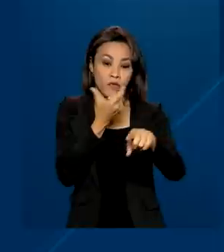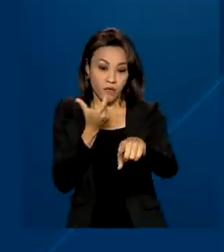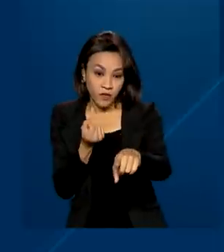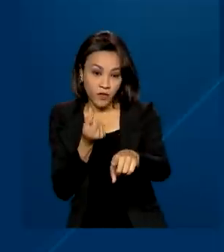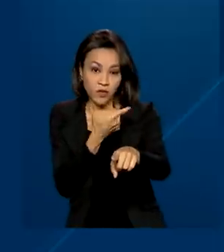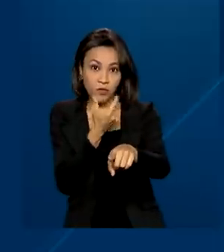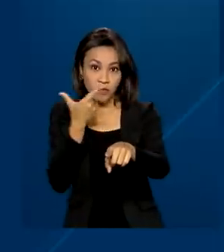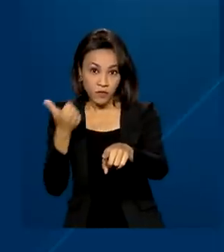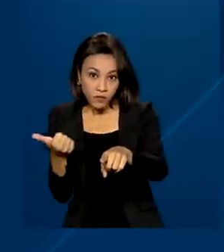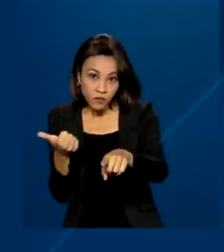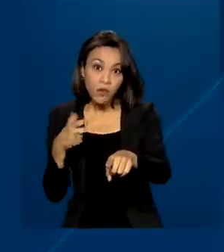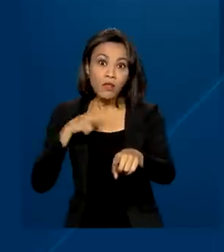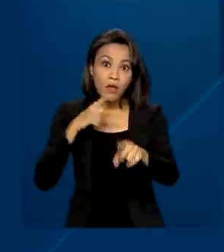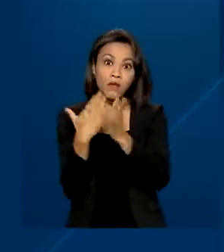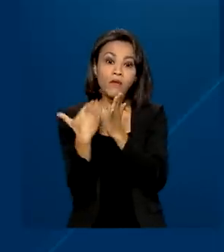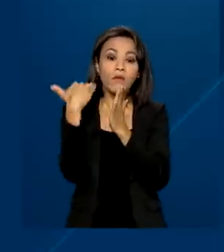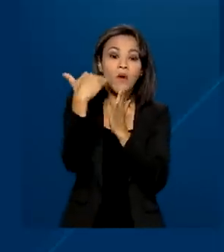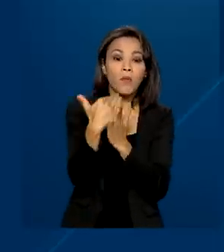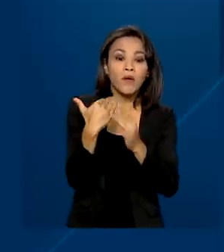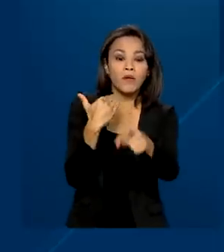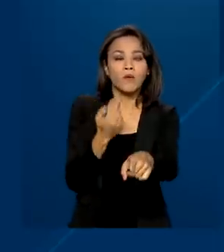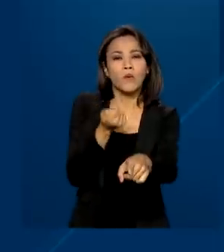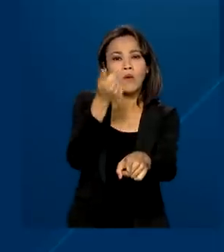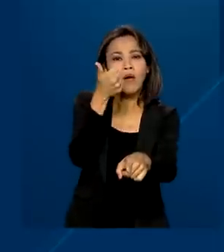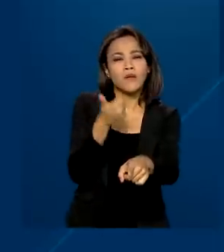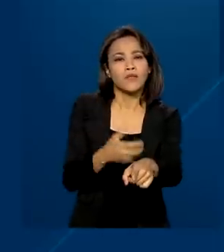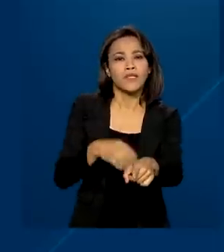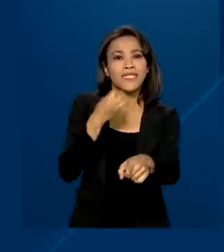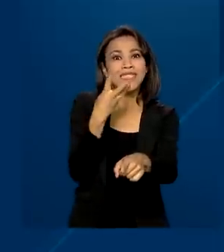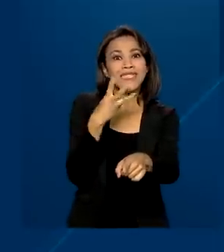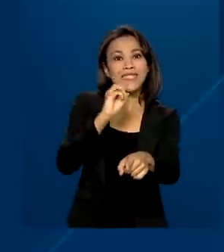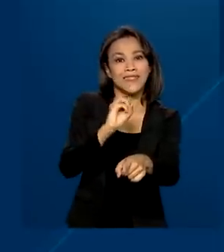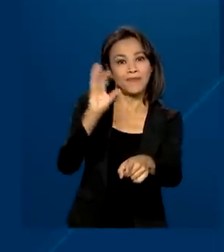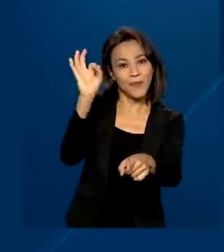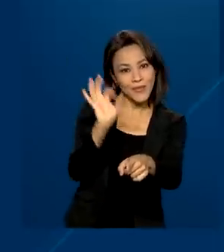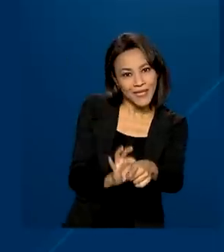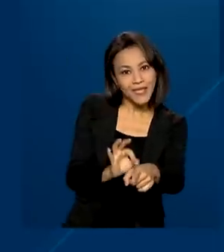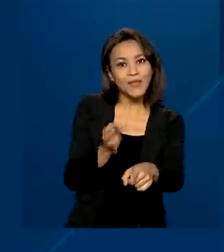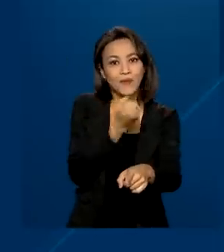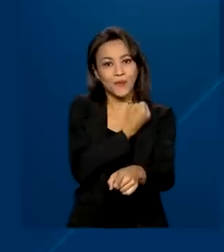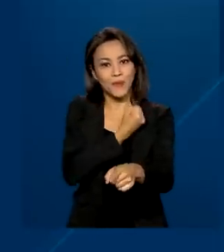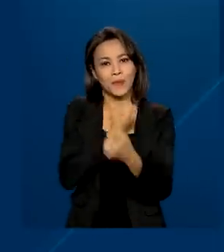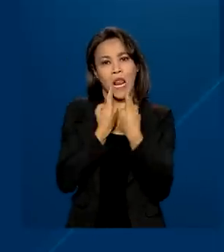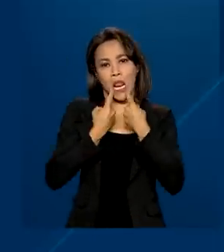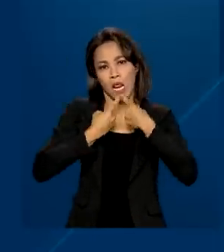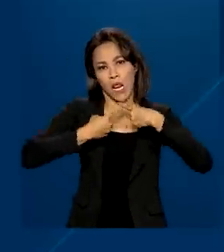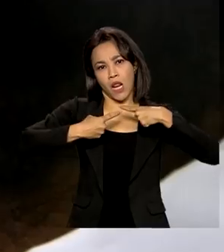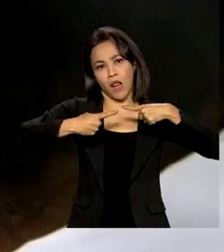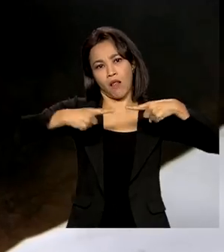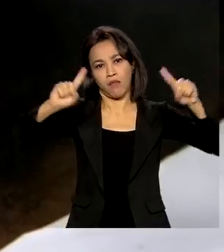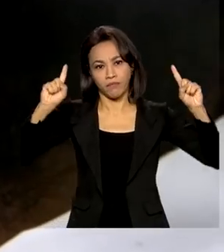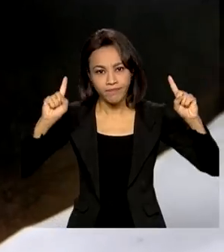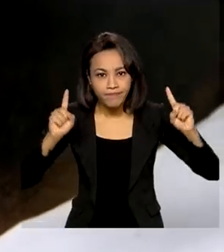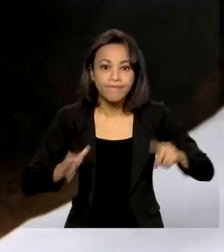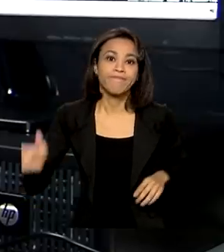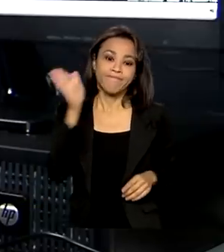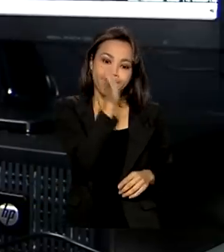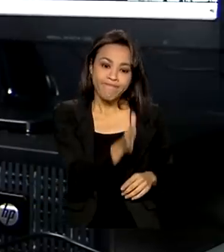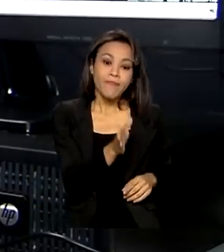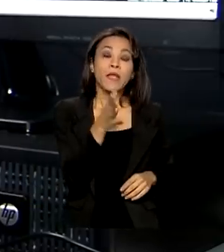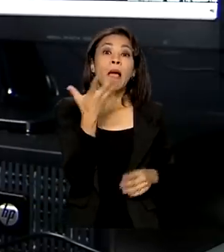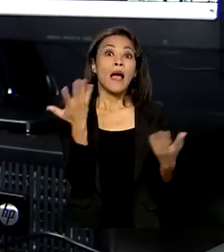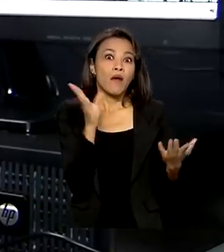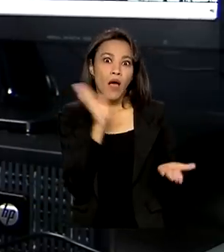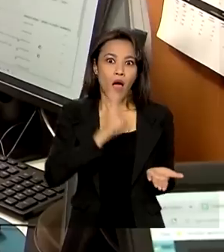2021 houve um aumento de quase 30% no número de reclamações. Para atender com